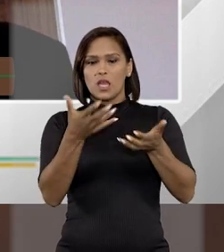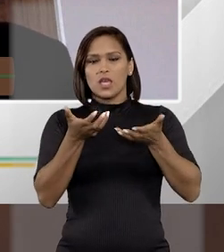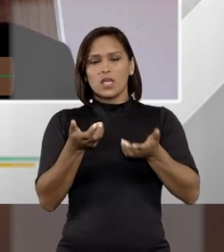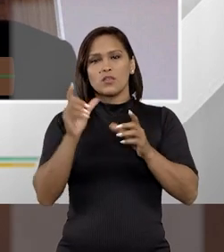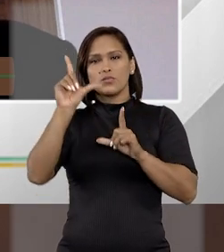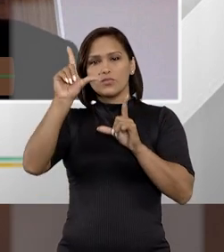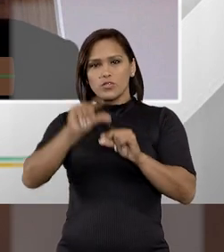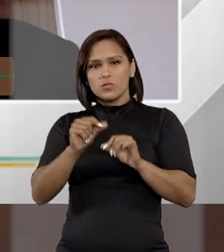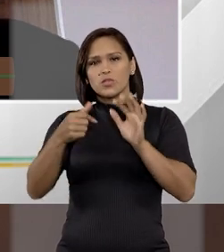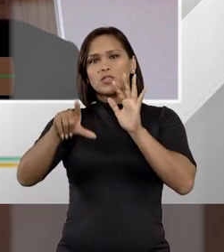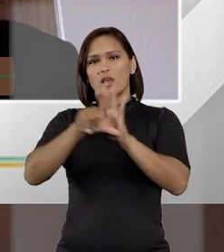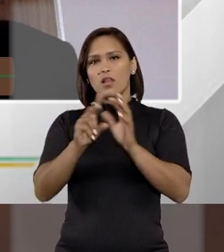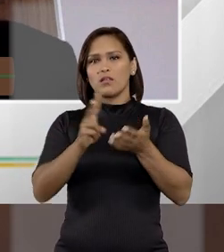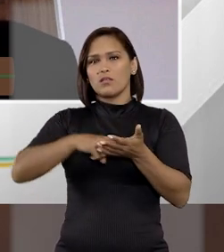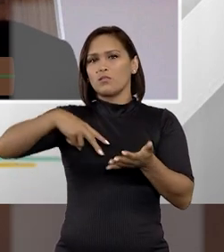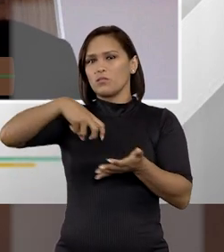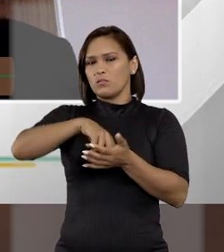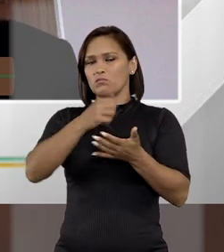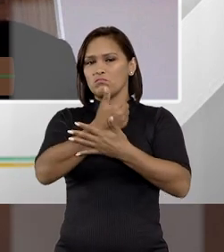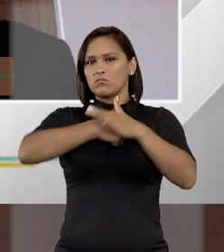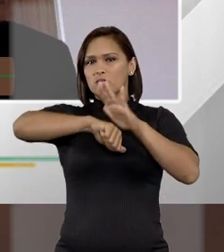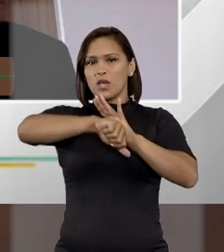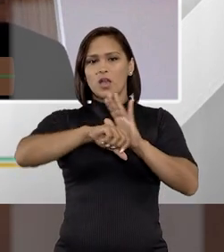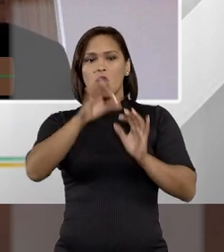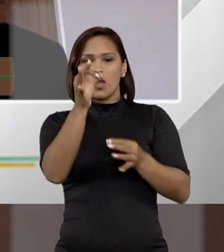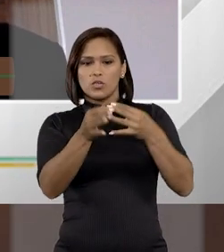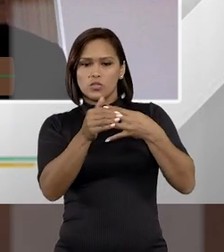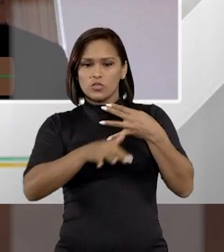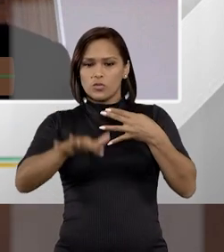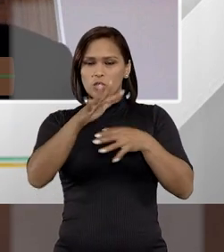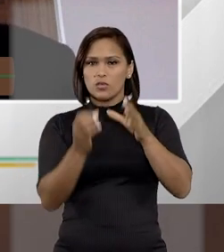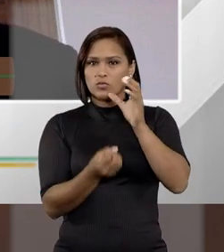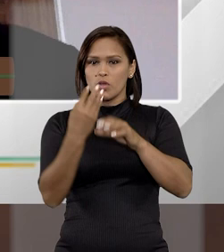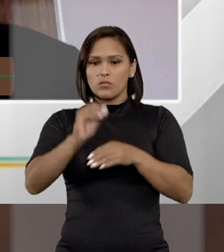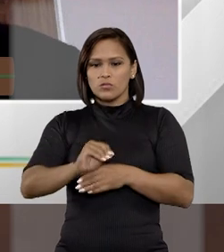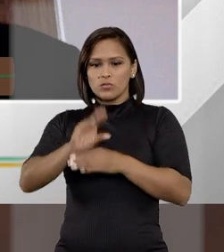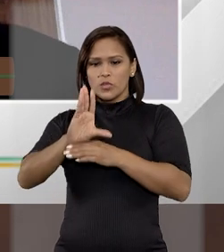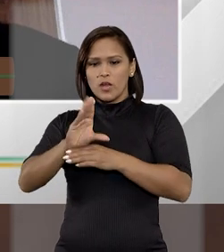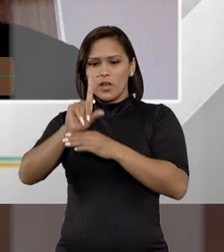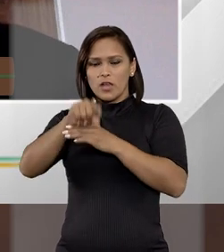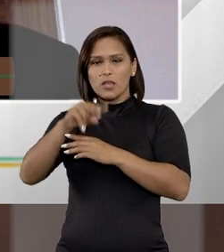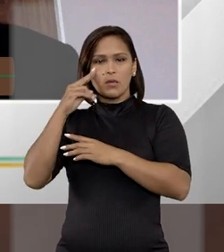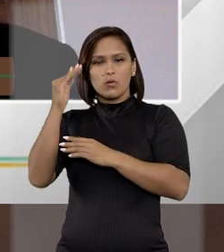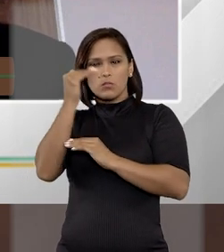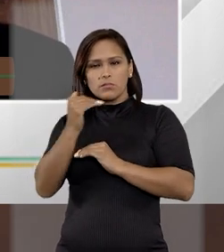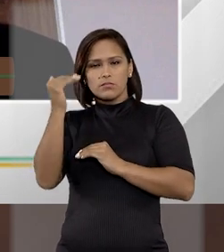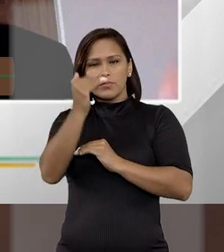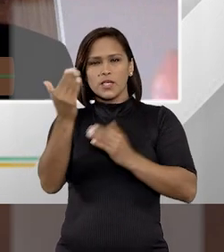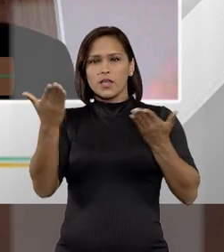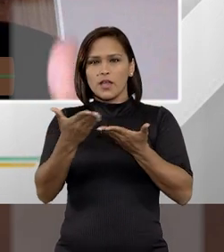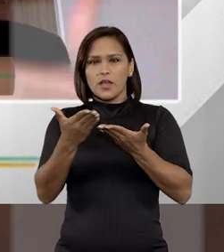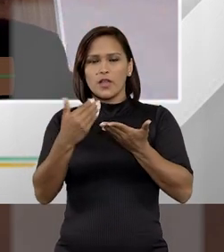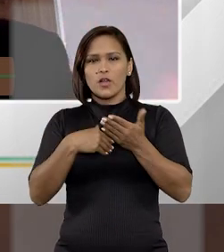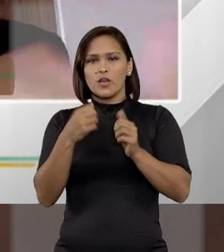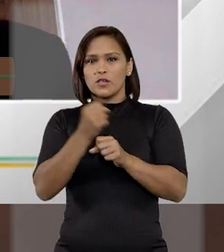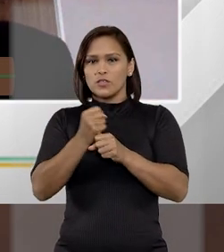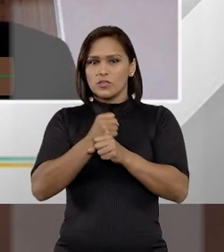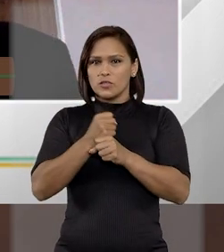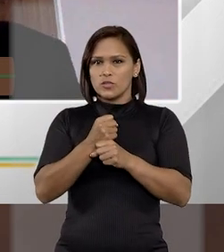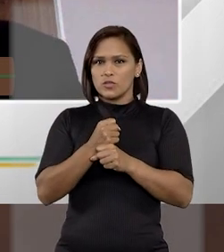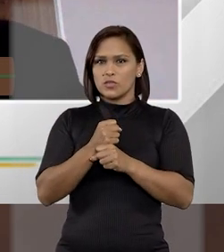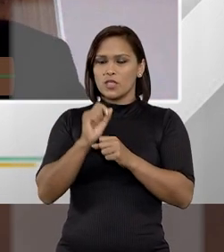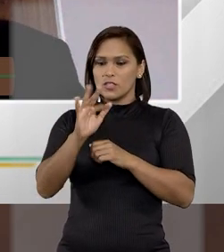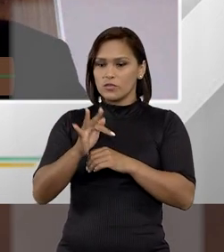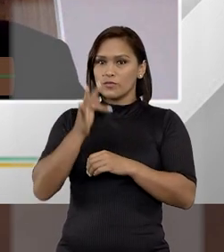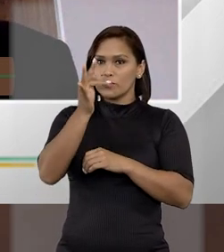recrudecer na legislação criminal, eu penso que a jurisprudência, ela surge como um farol com essa missão aí de, nesse momento, nos anos